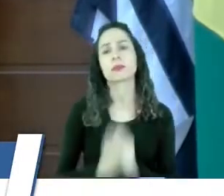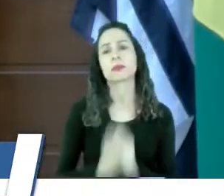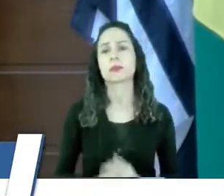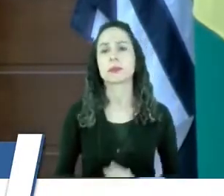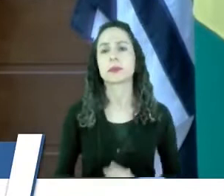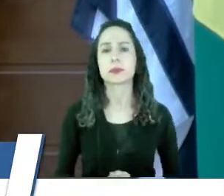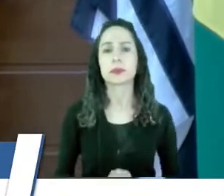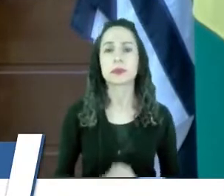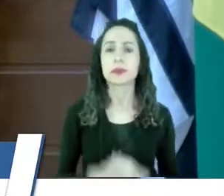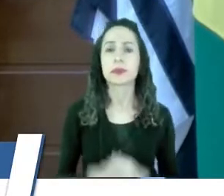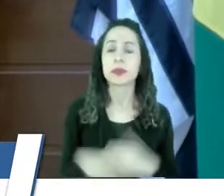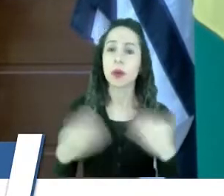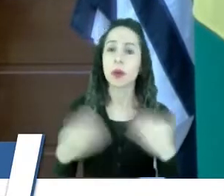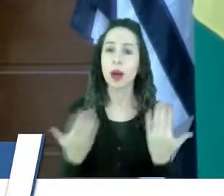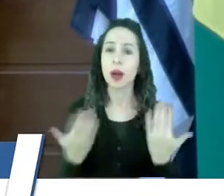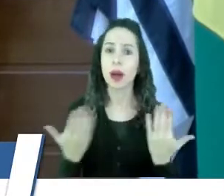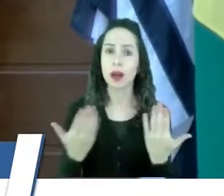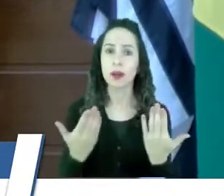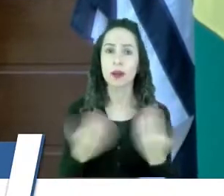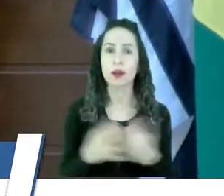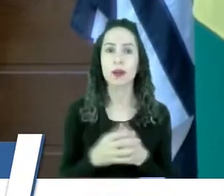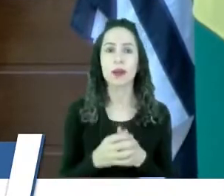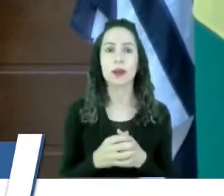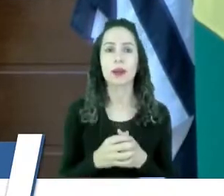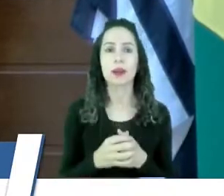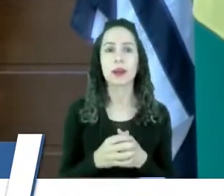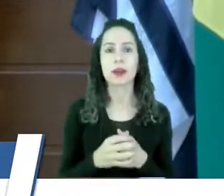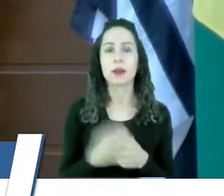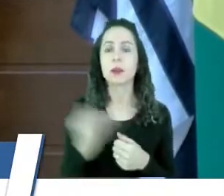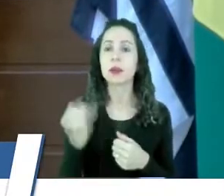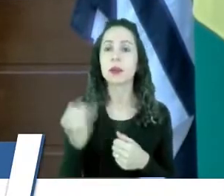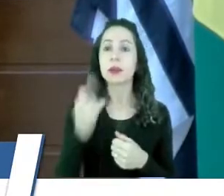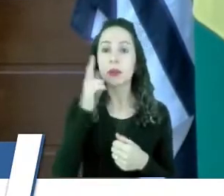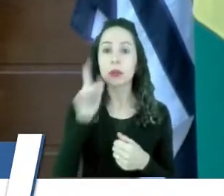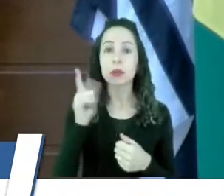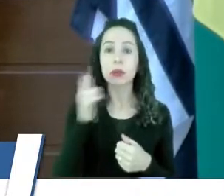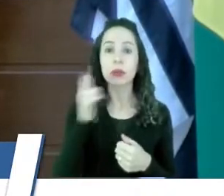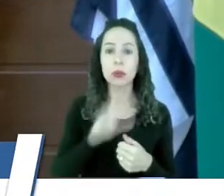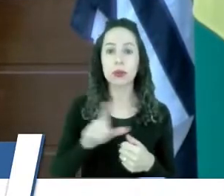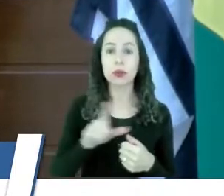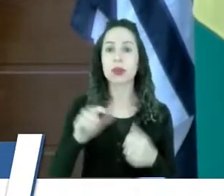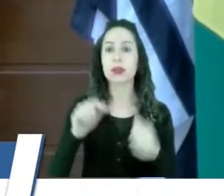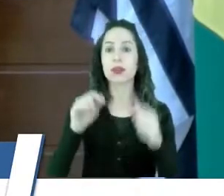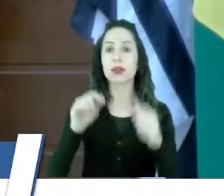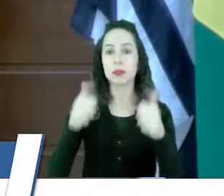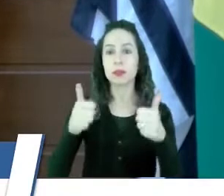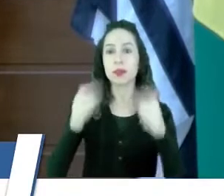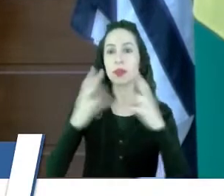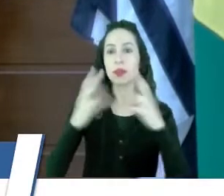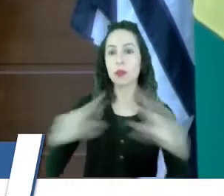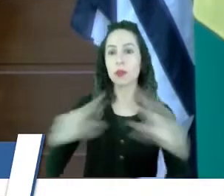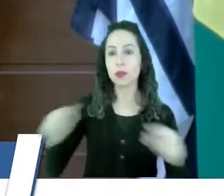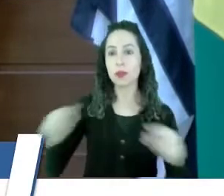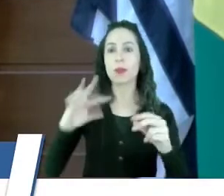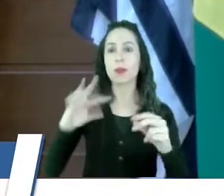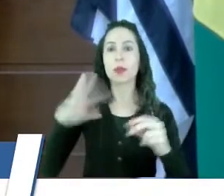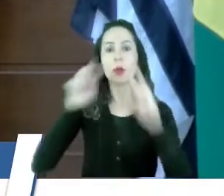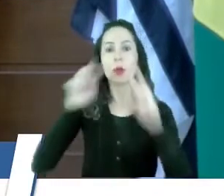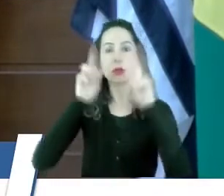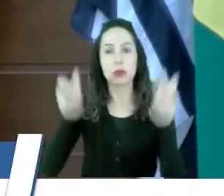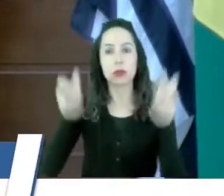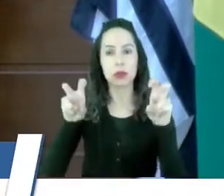agora é uma oportunidade de resolver definitivamente esse assunto. Lá no